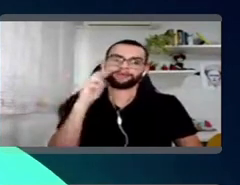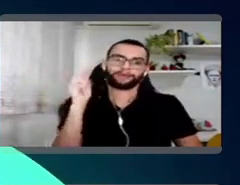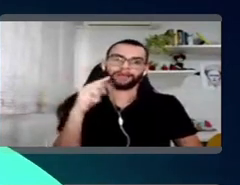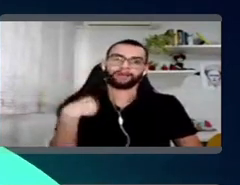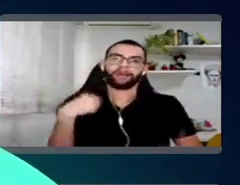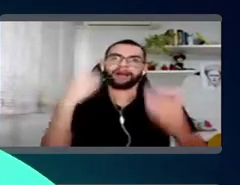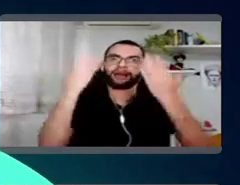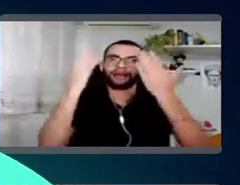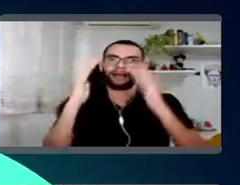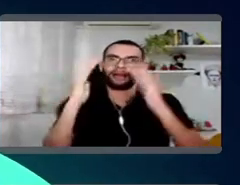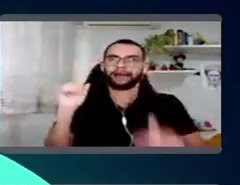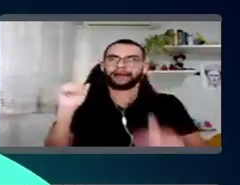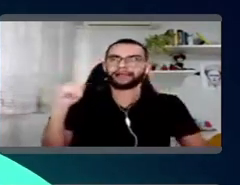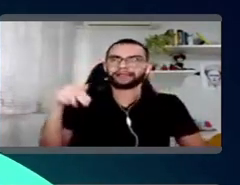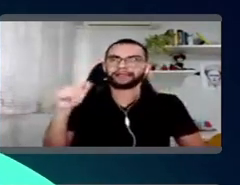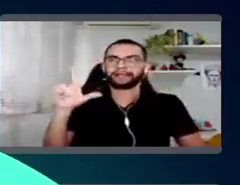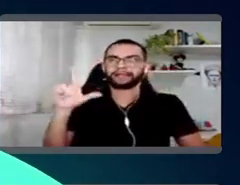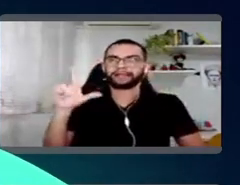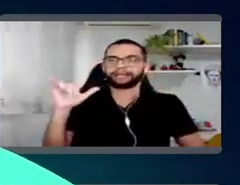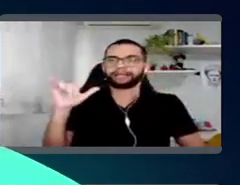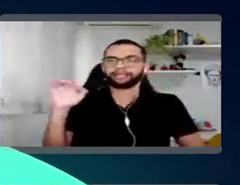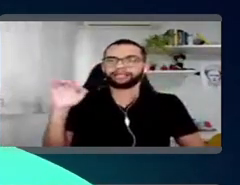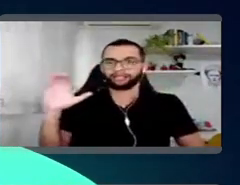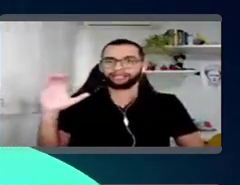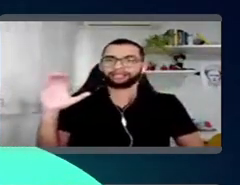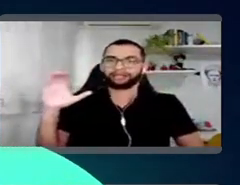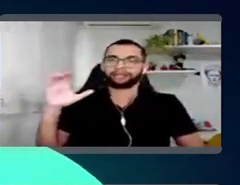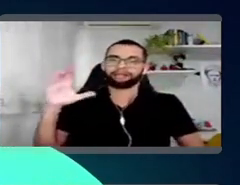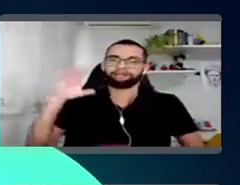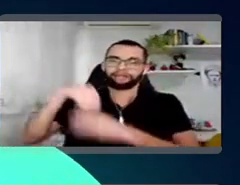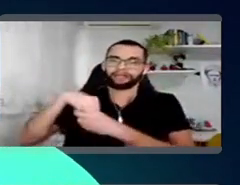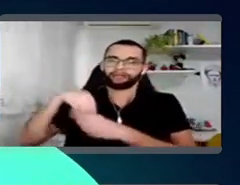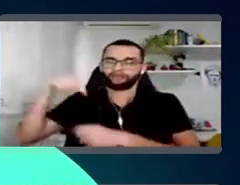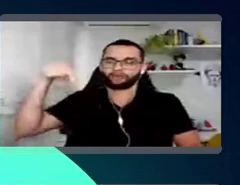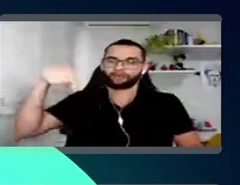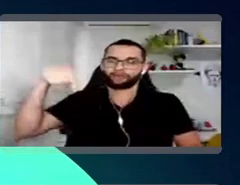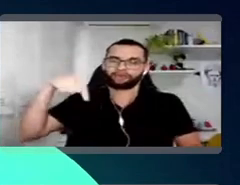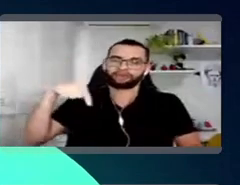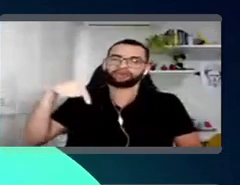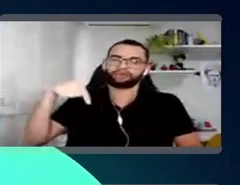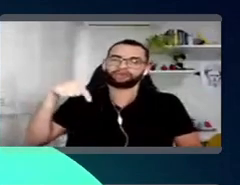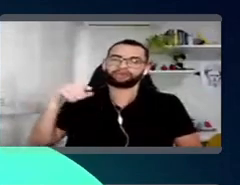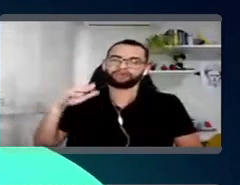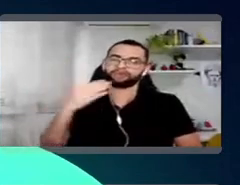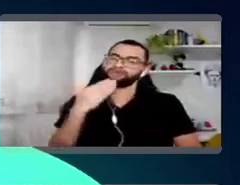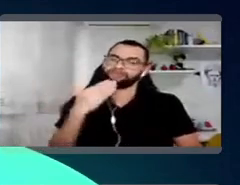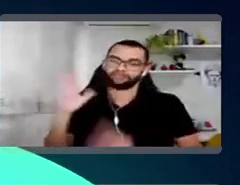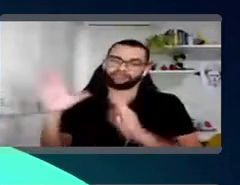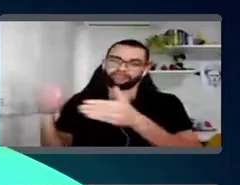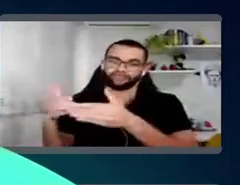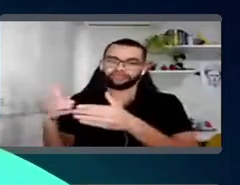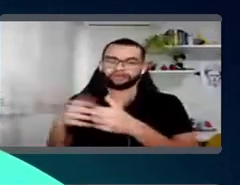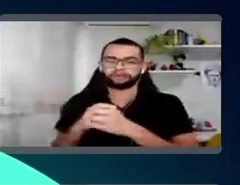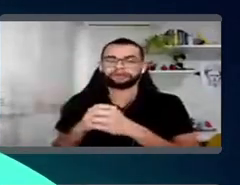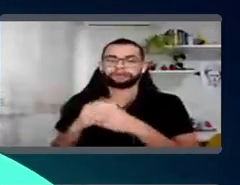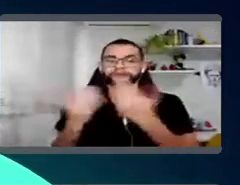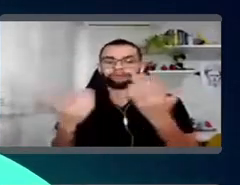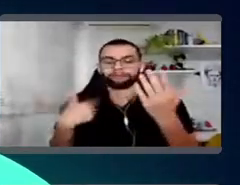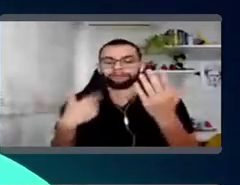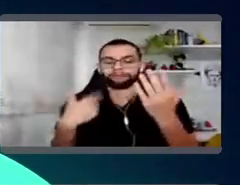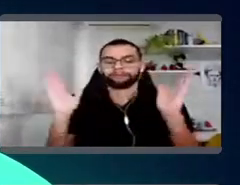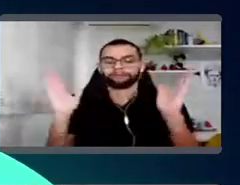e também de Tools aqui dentro do Team, tá? E aí, eu queria trazer para vocês aqui algumas coisas, né? De